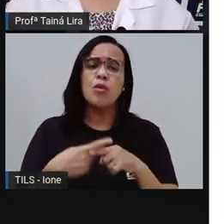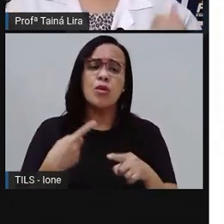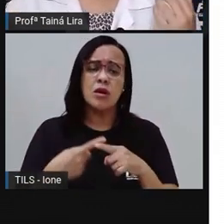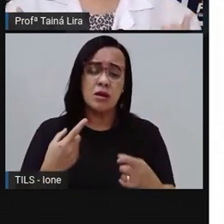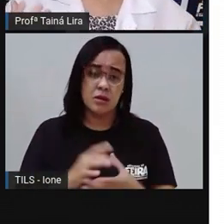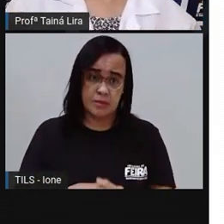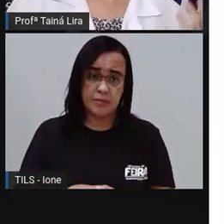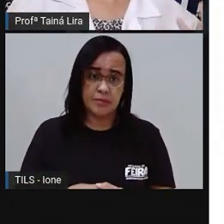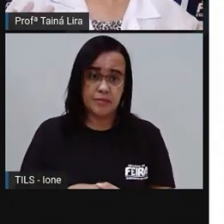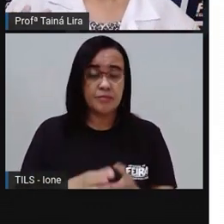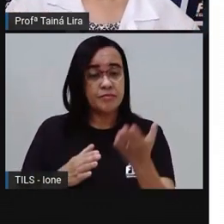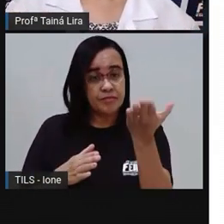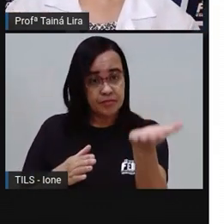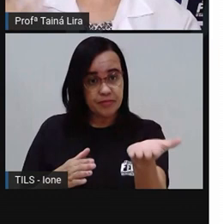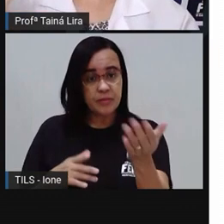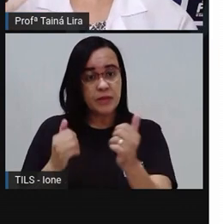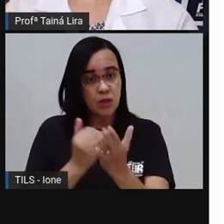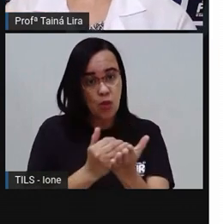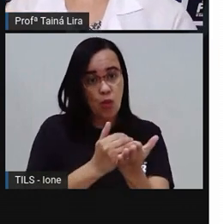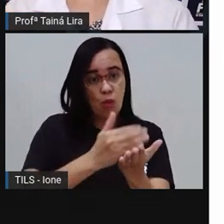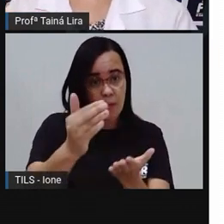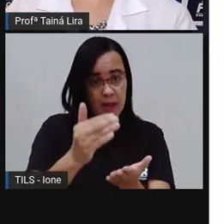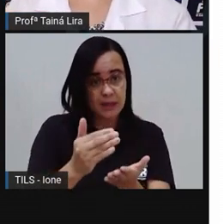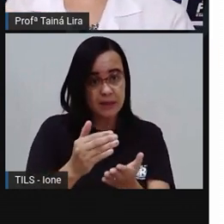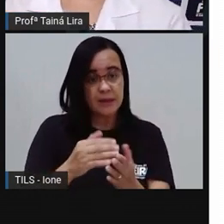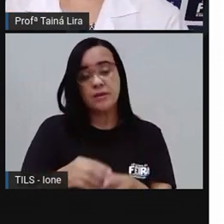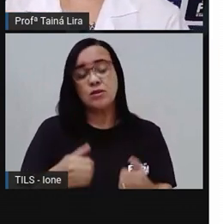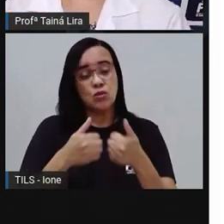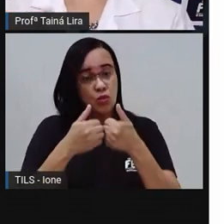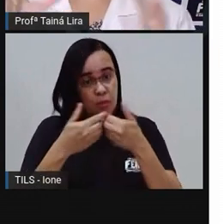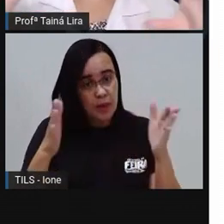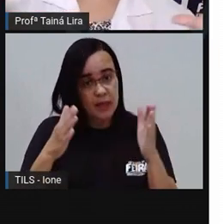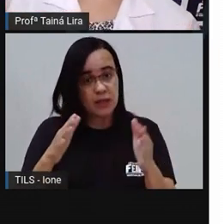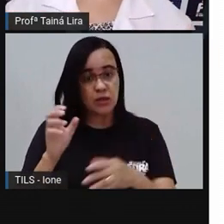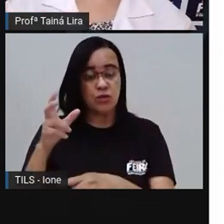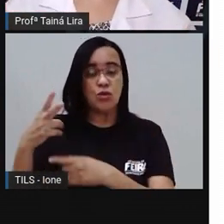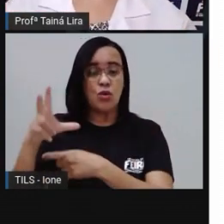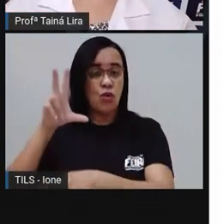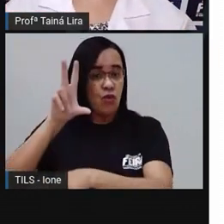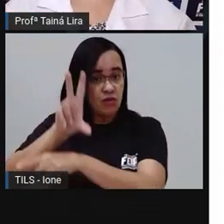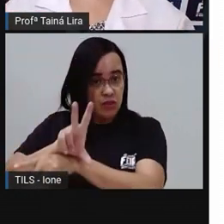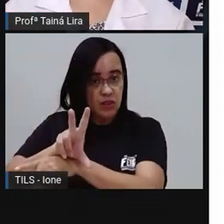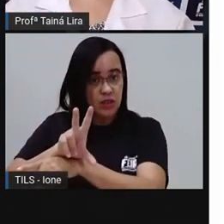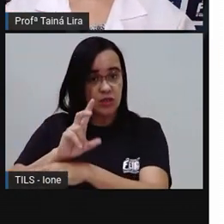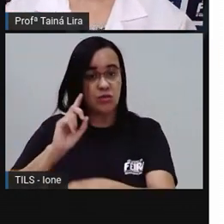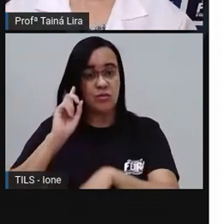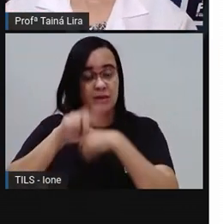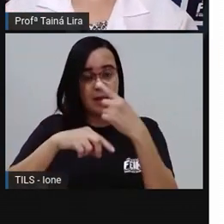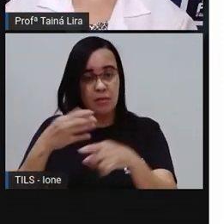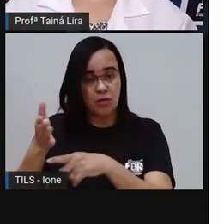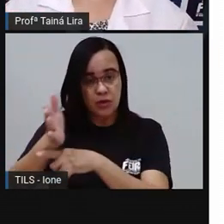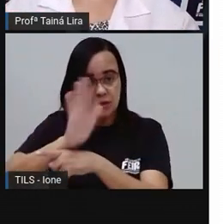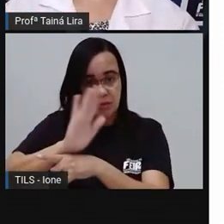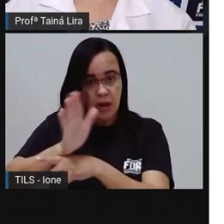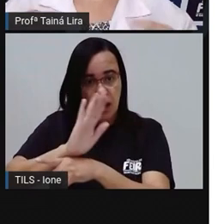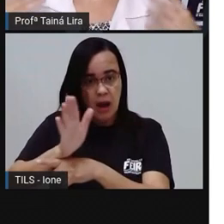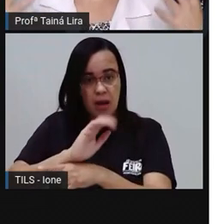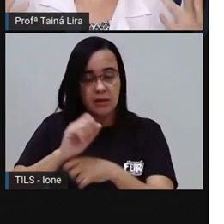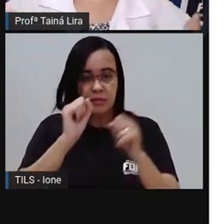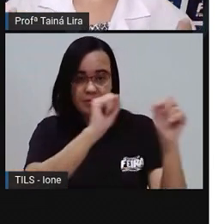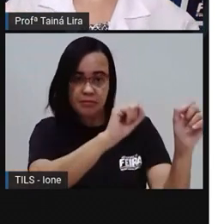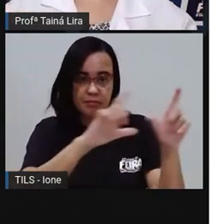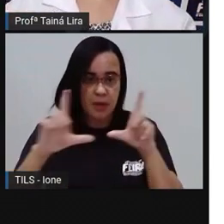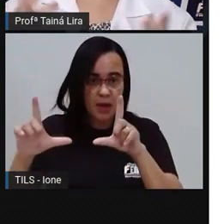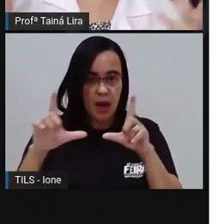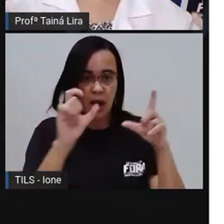A sua fala inicial É o que vai marcar ali Que você começou A apresentação Não é? Então a minha